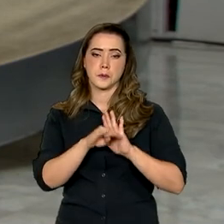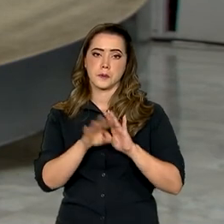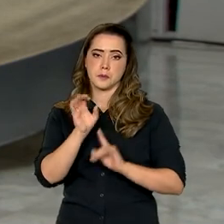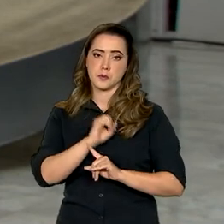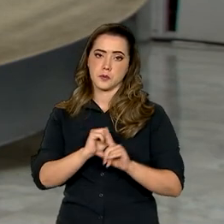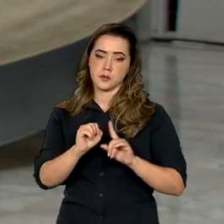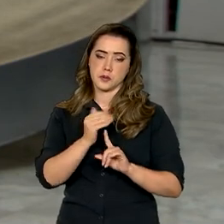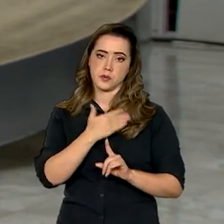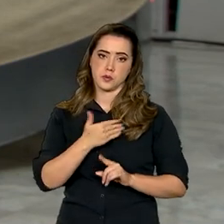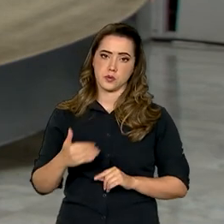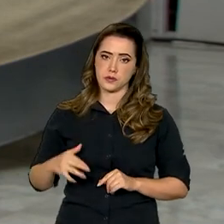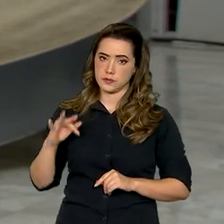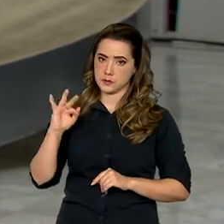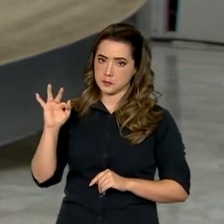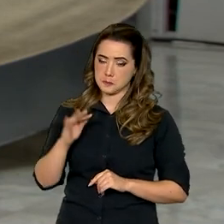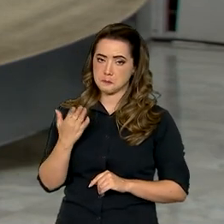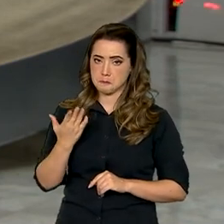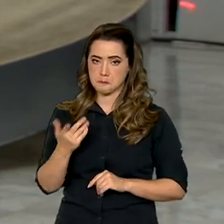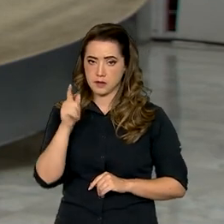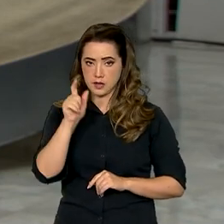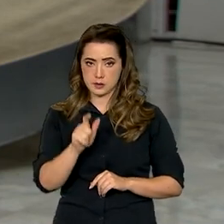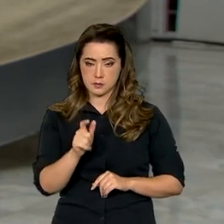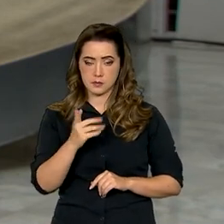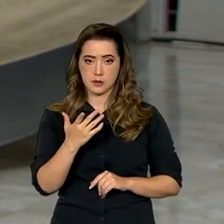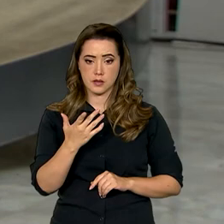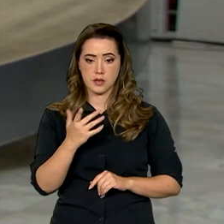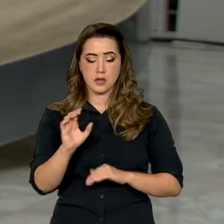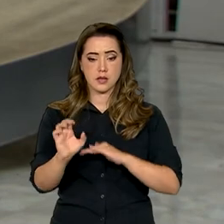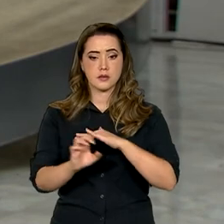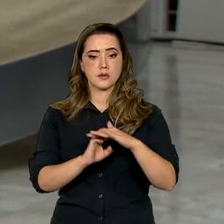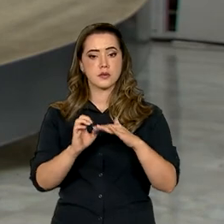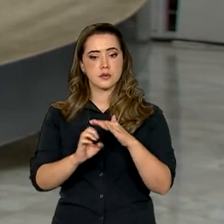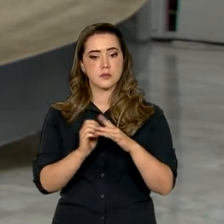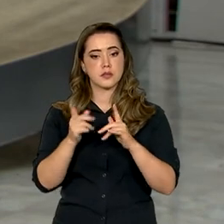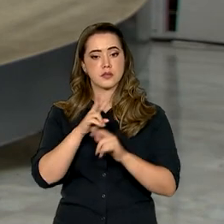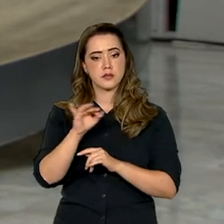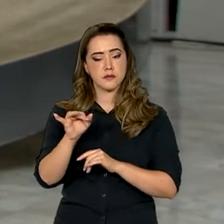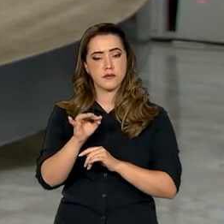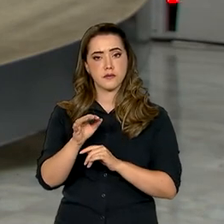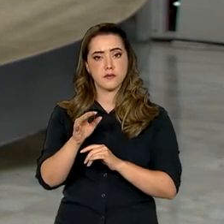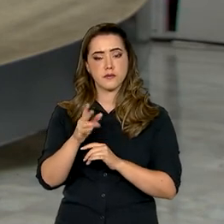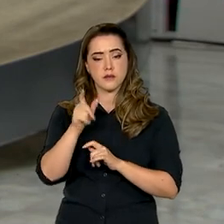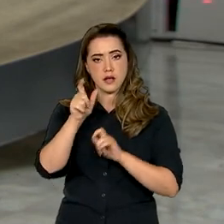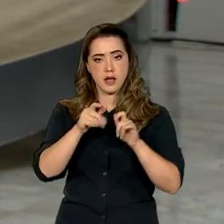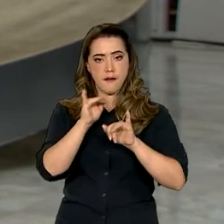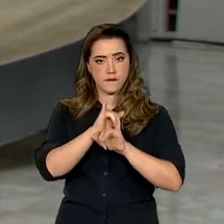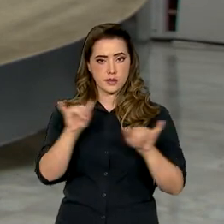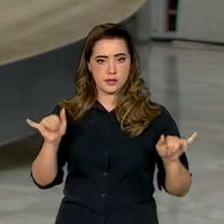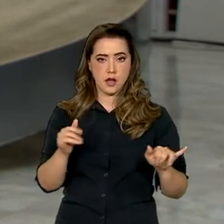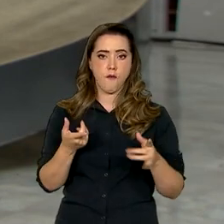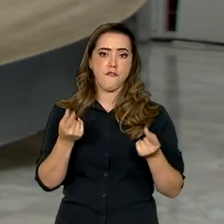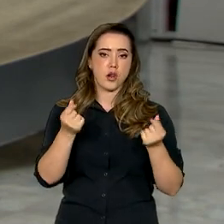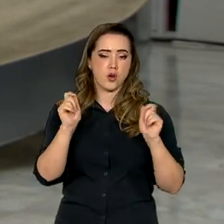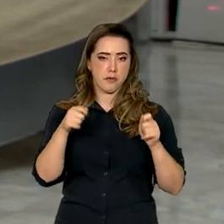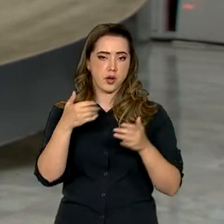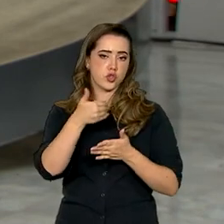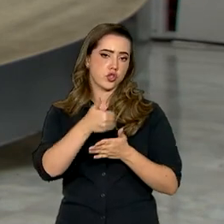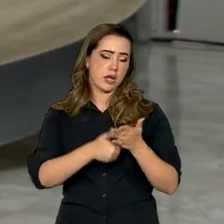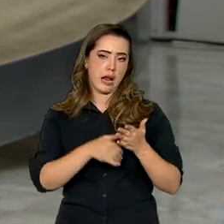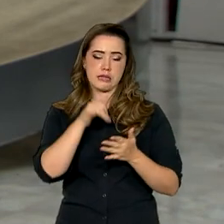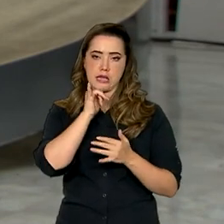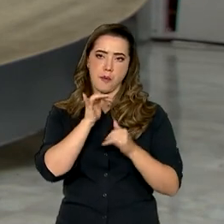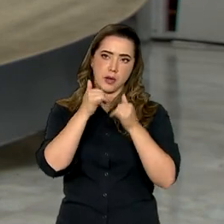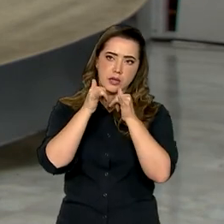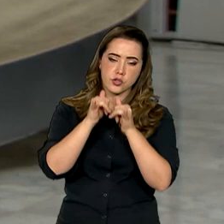Governo Federal, o CADÚNICO. Os credores devem informar o valor de dívidas que estão dispostos a abater, como conta de